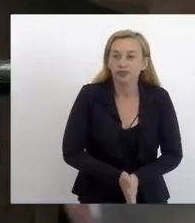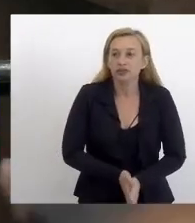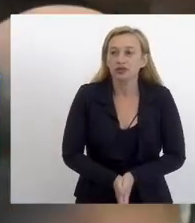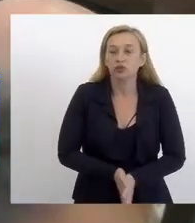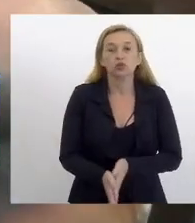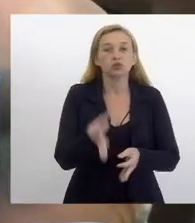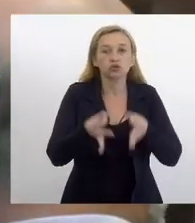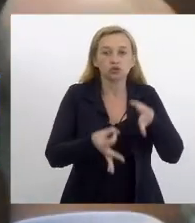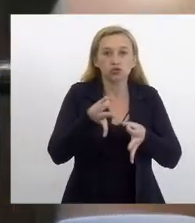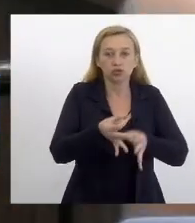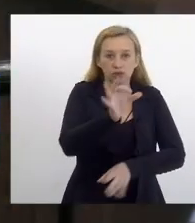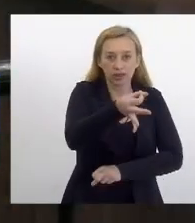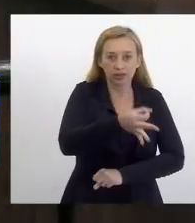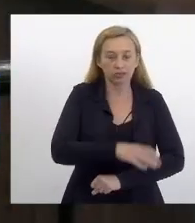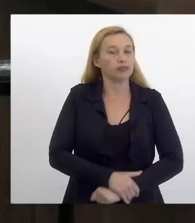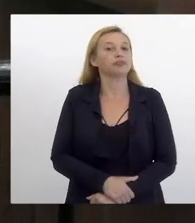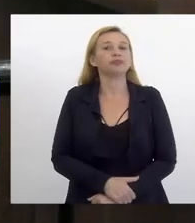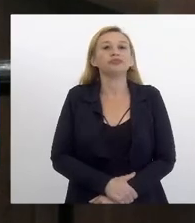corretos.